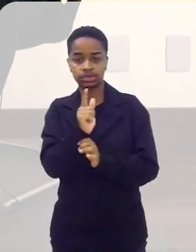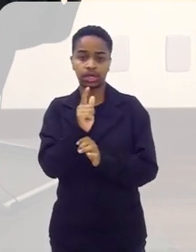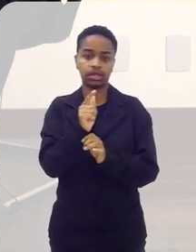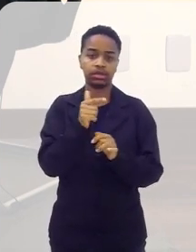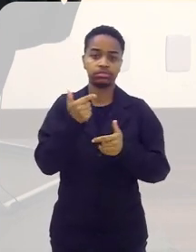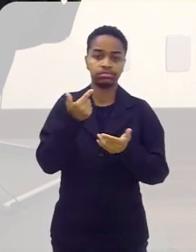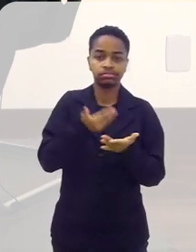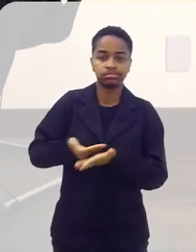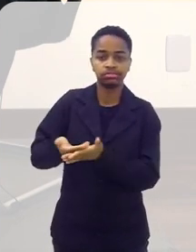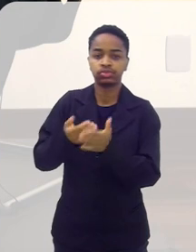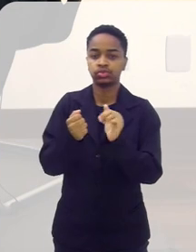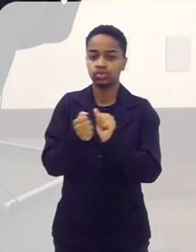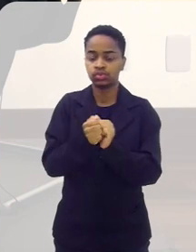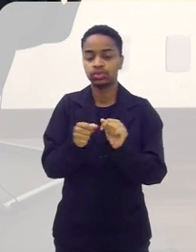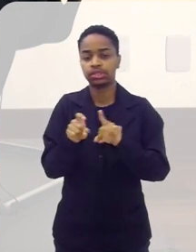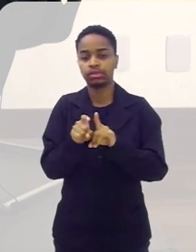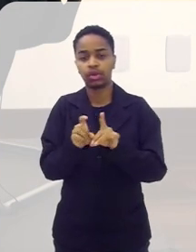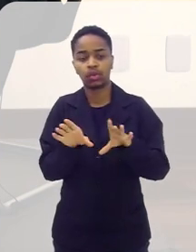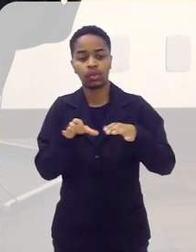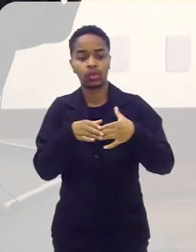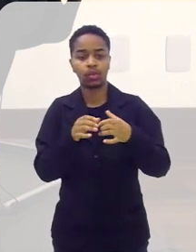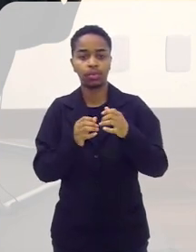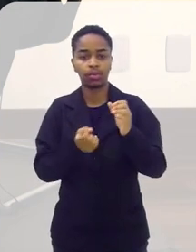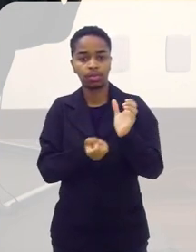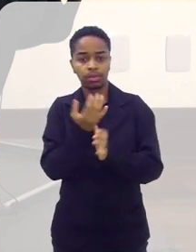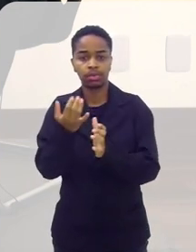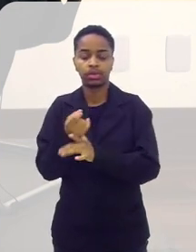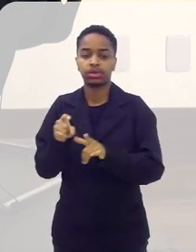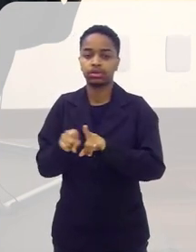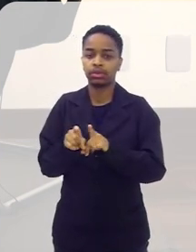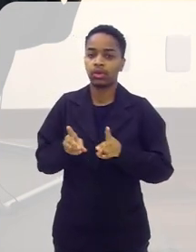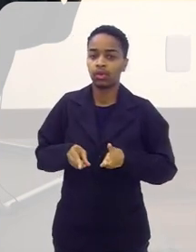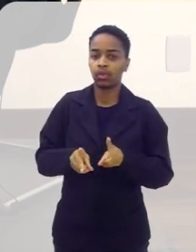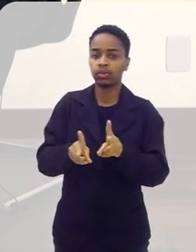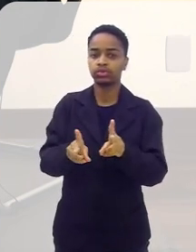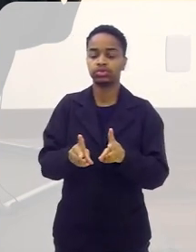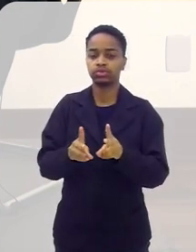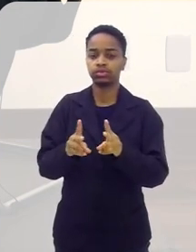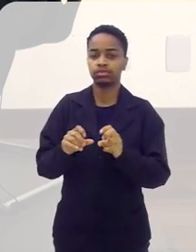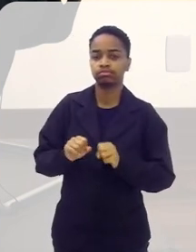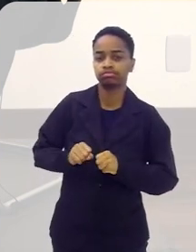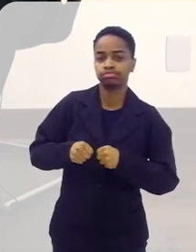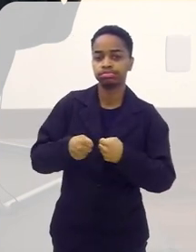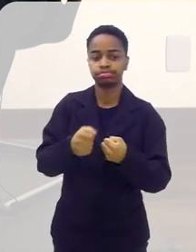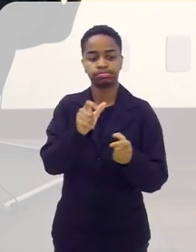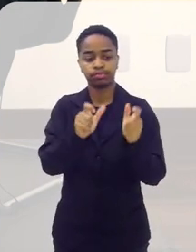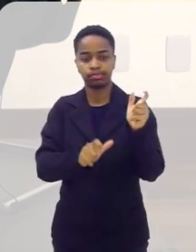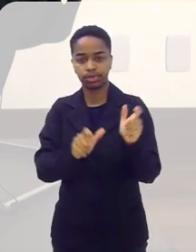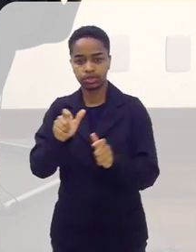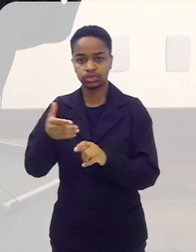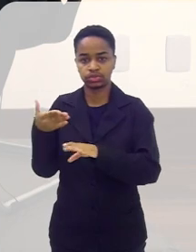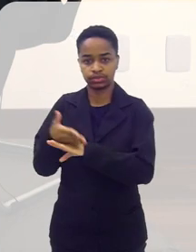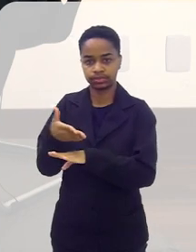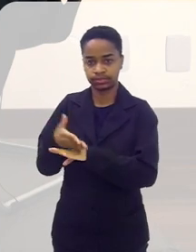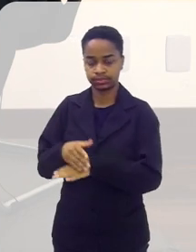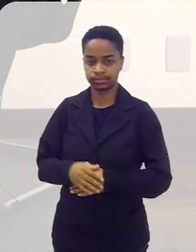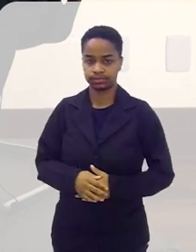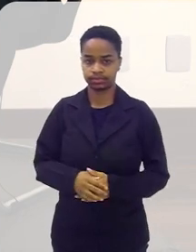mentores, as pessoas que estão por trás da produção e manter ainda o engajamento das pessoas que estão